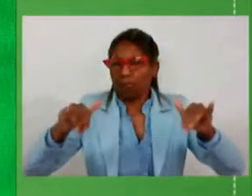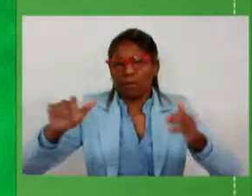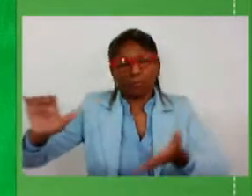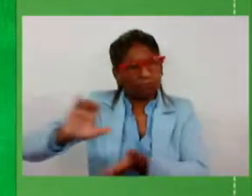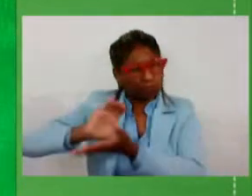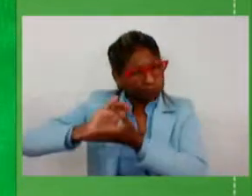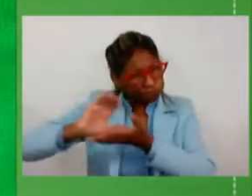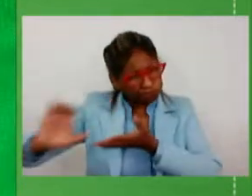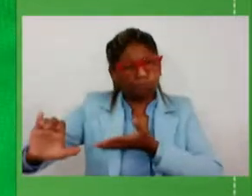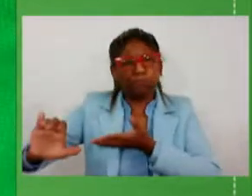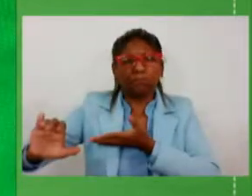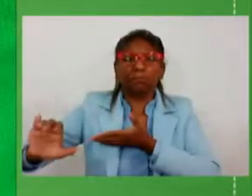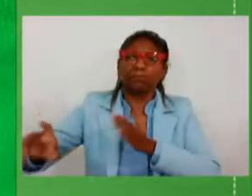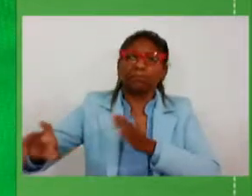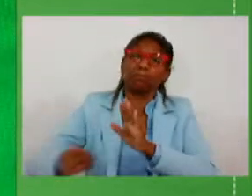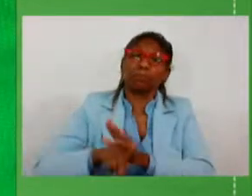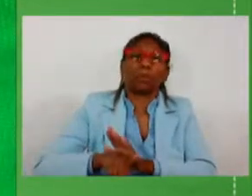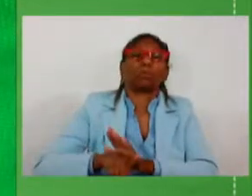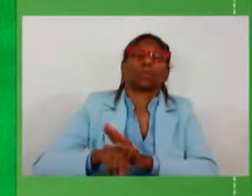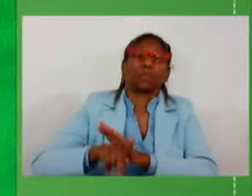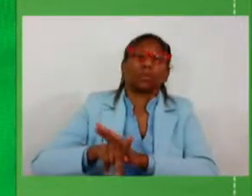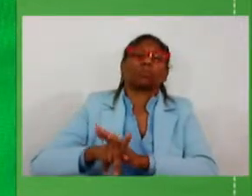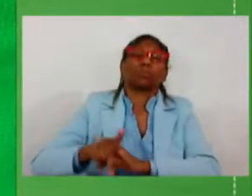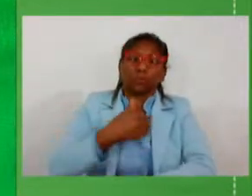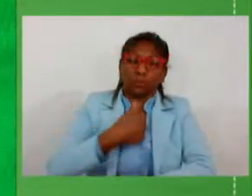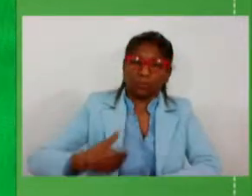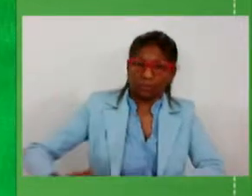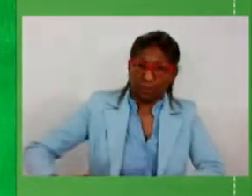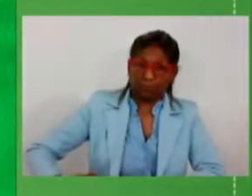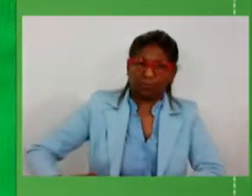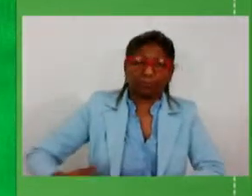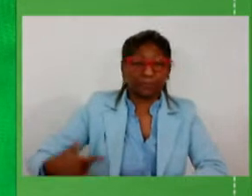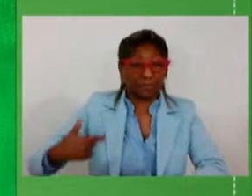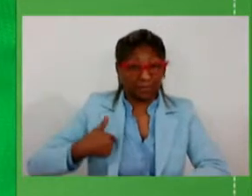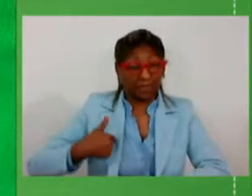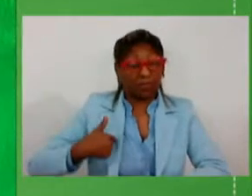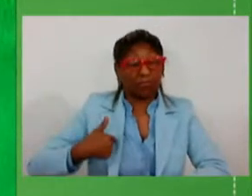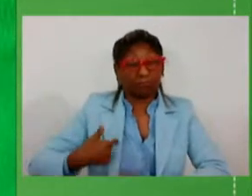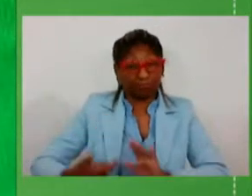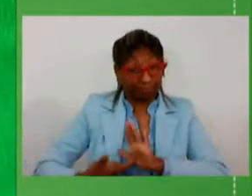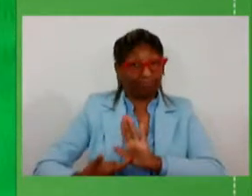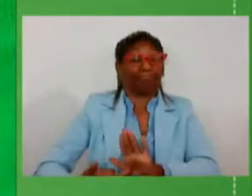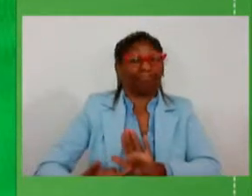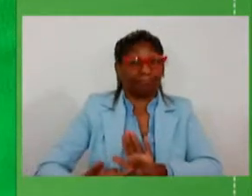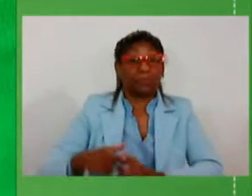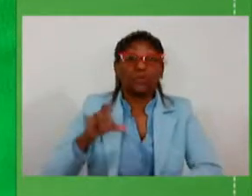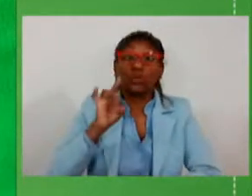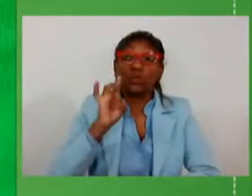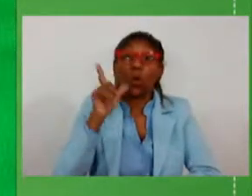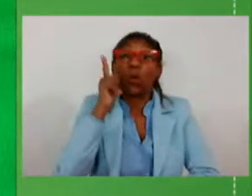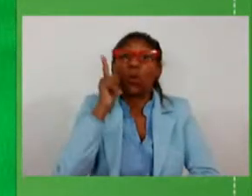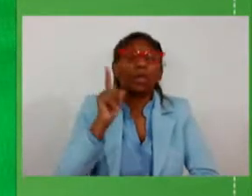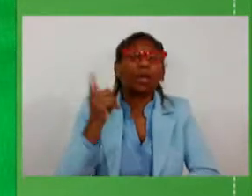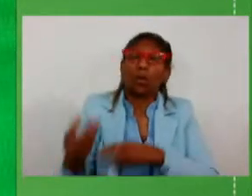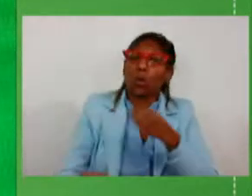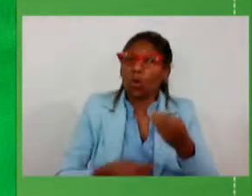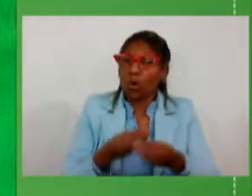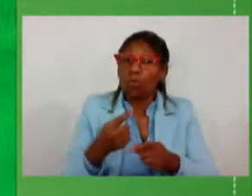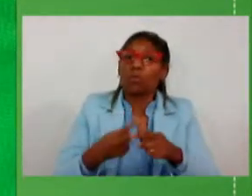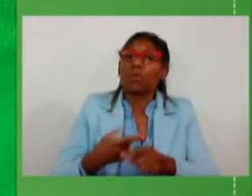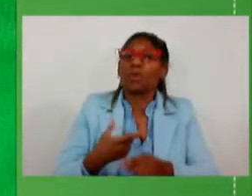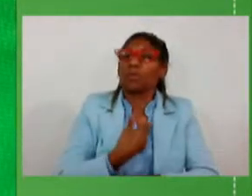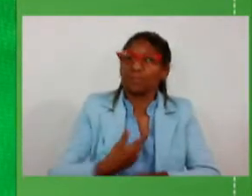recursos do tesouro do Estado eu insisto a vocês que ele só se viabiliza porque o Estado